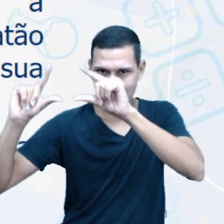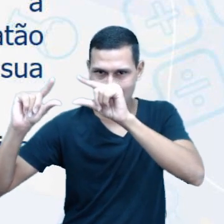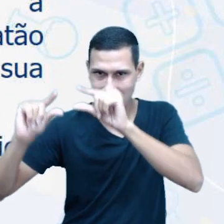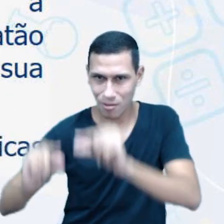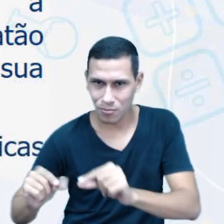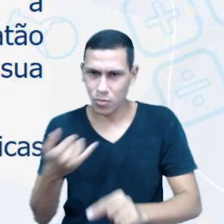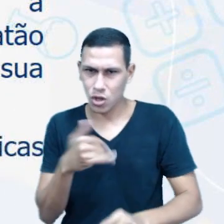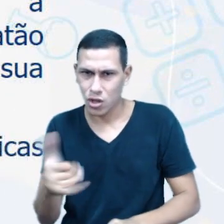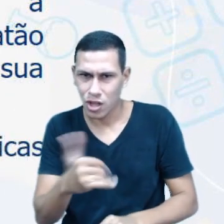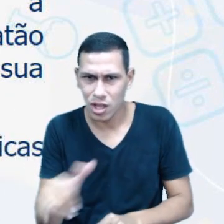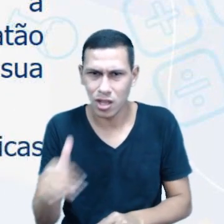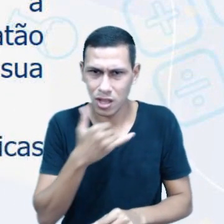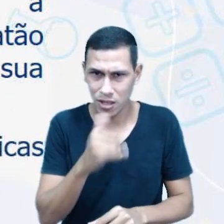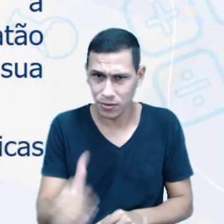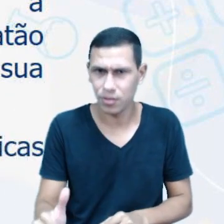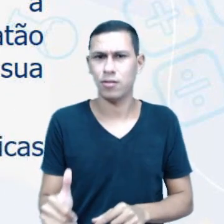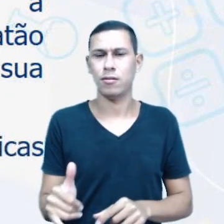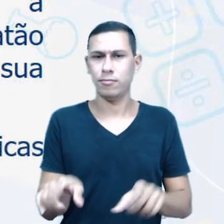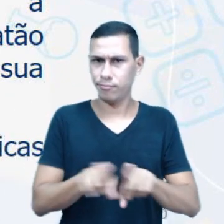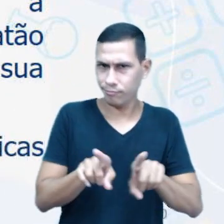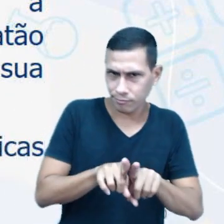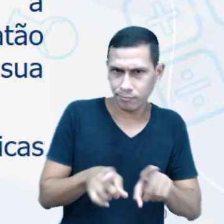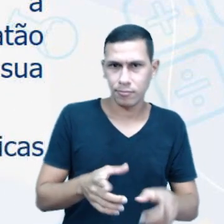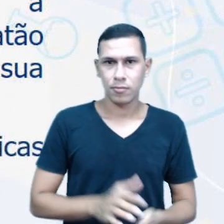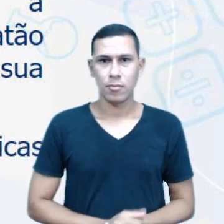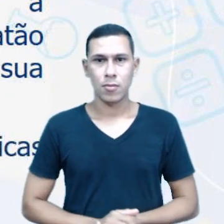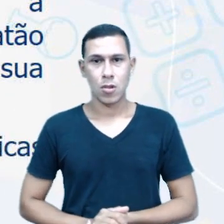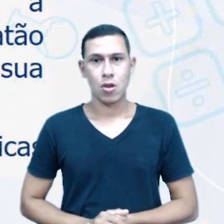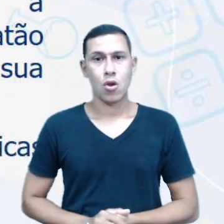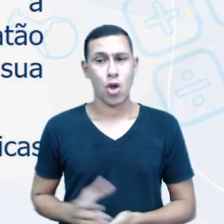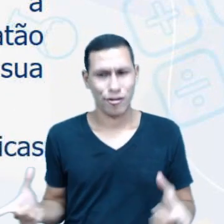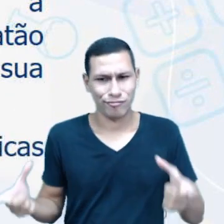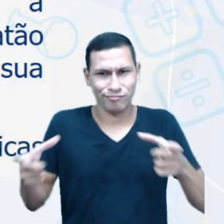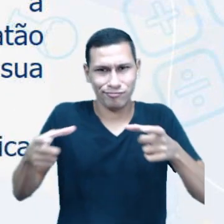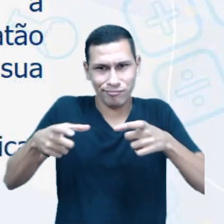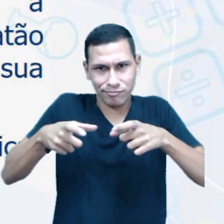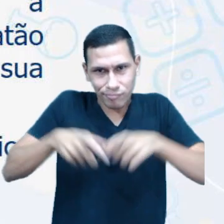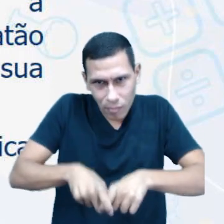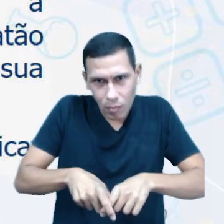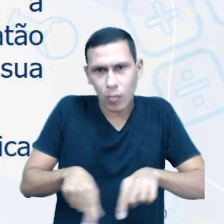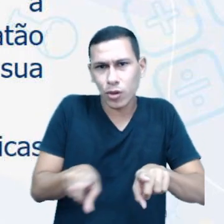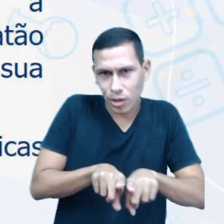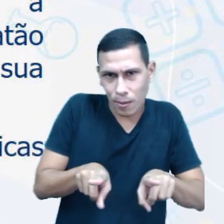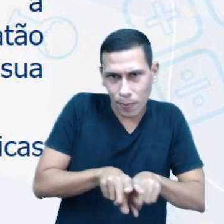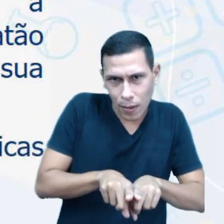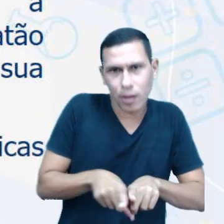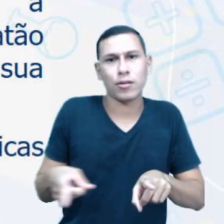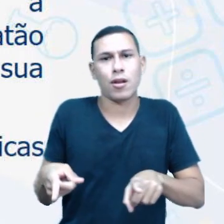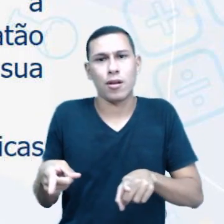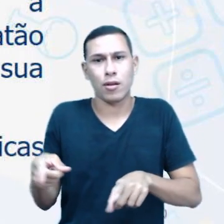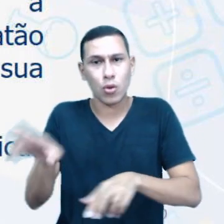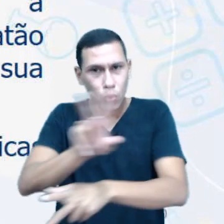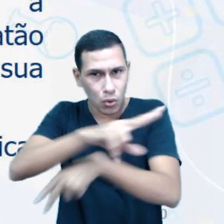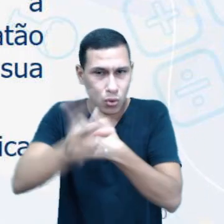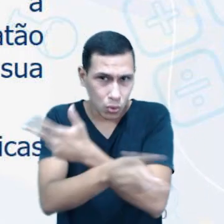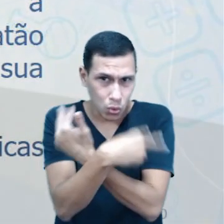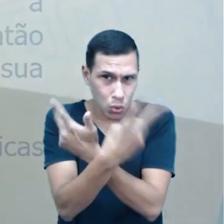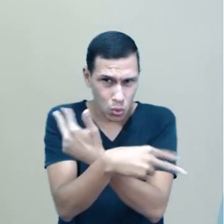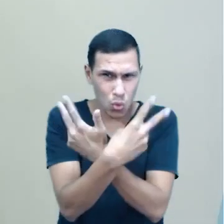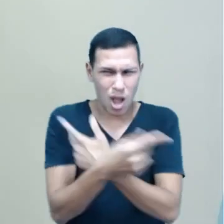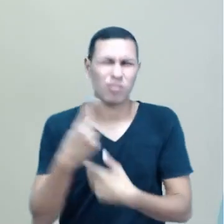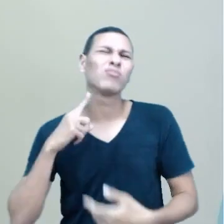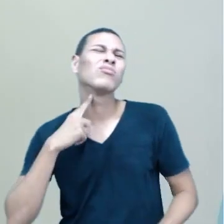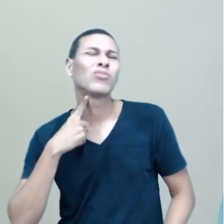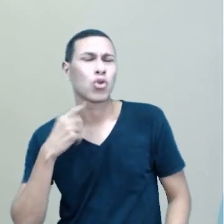fóssil ou não renovável, com a redução da emissão de gases poluentes. Vocês